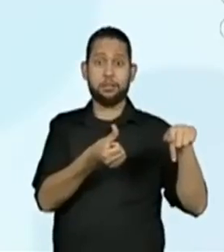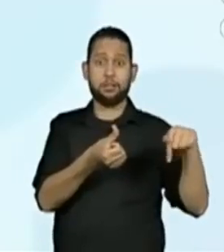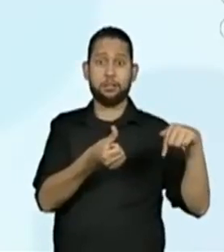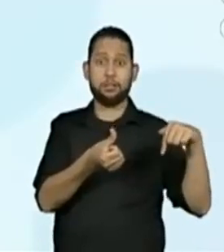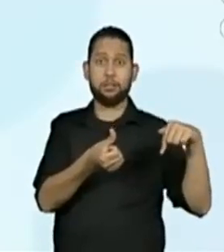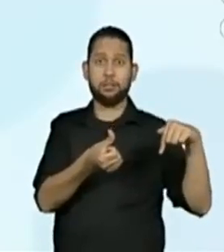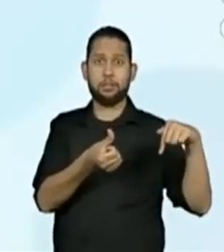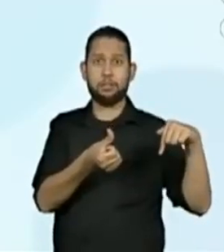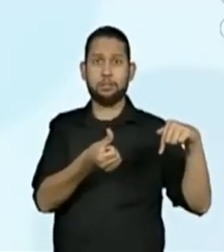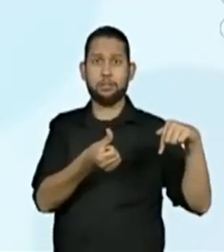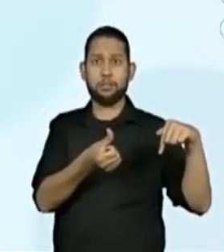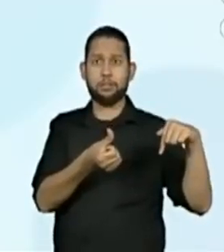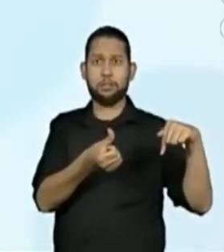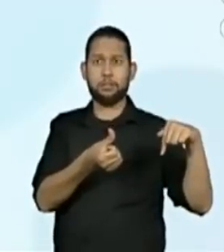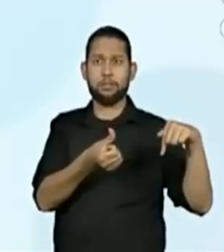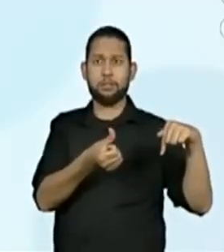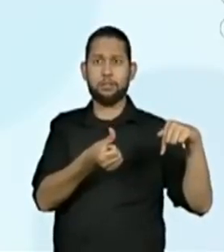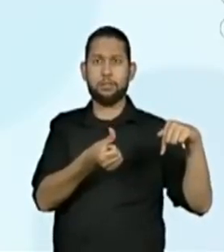o 6 e o 7.